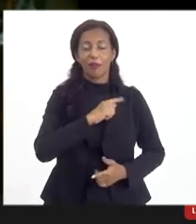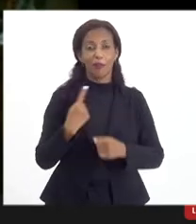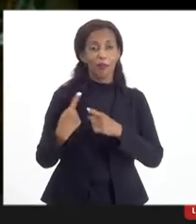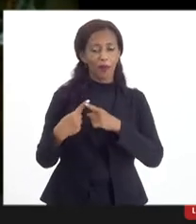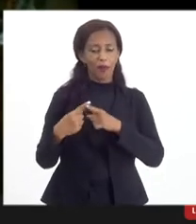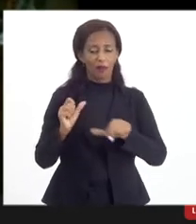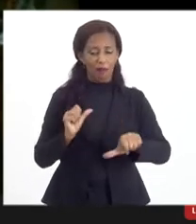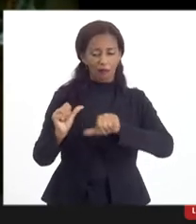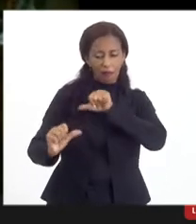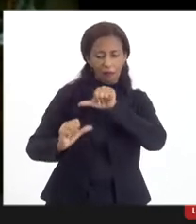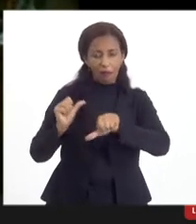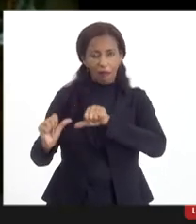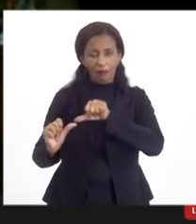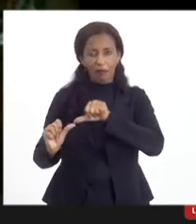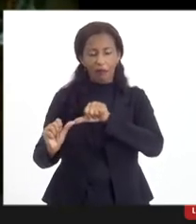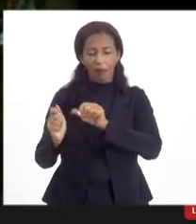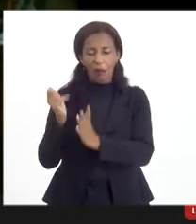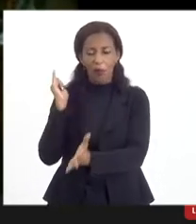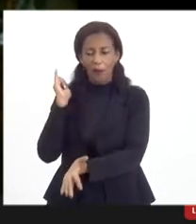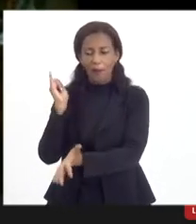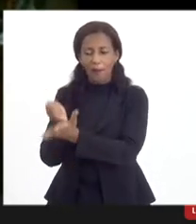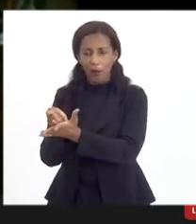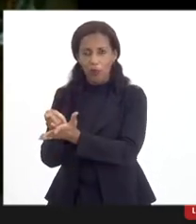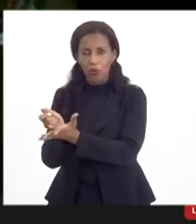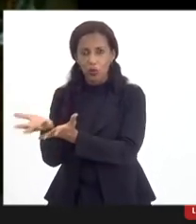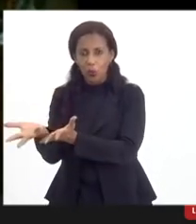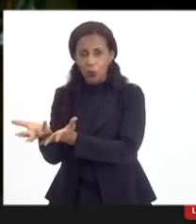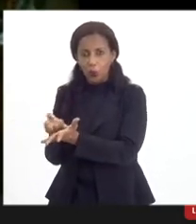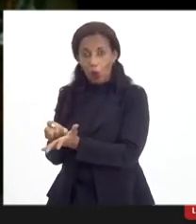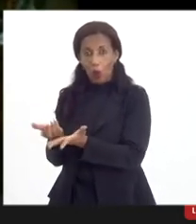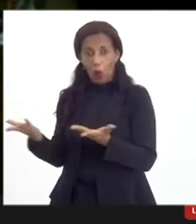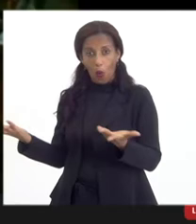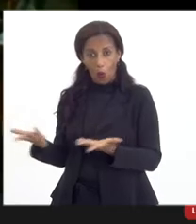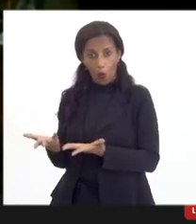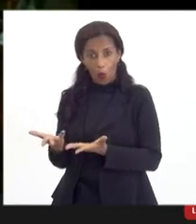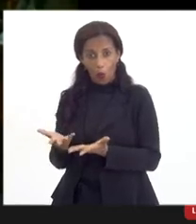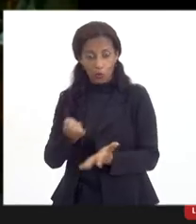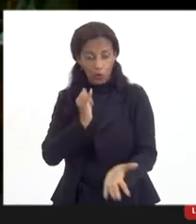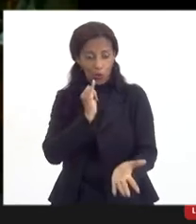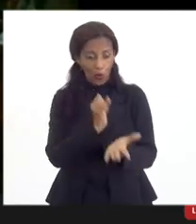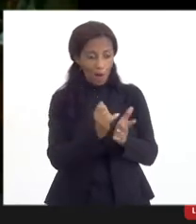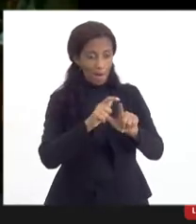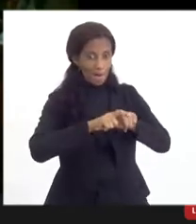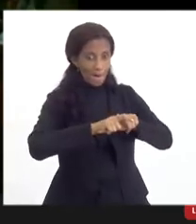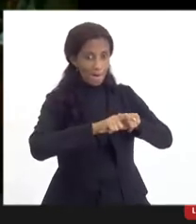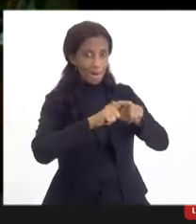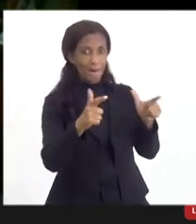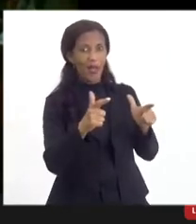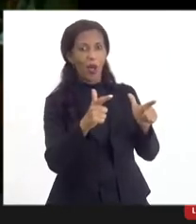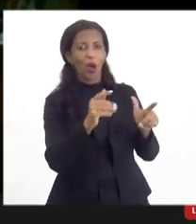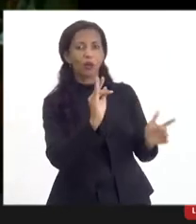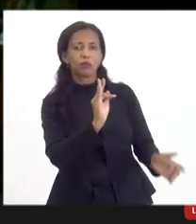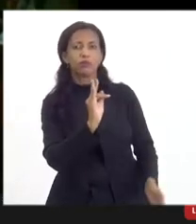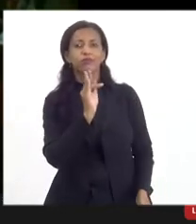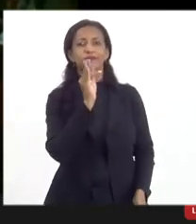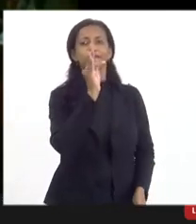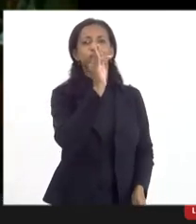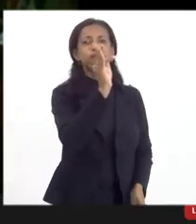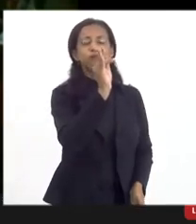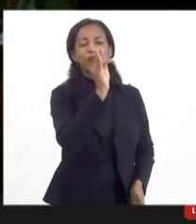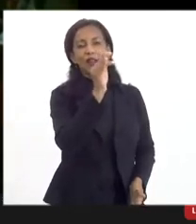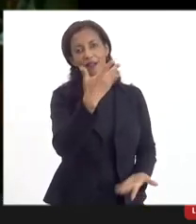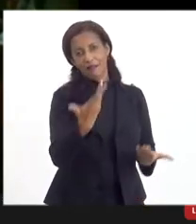Você troca um imposto que você receberia hoje por um imposto maior que você receberia ou